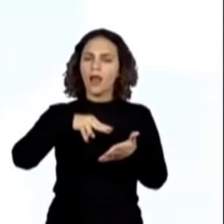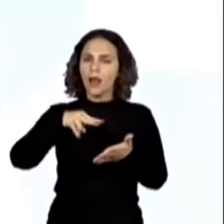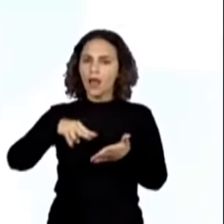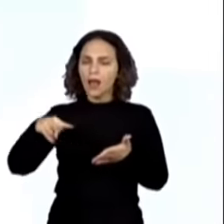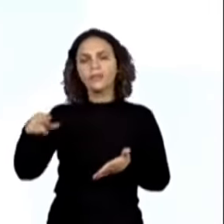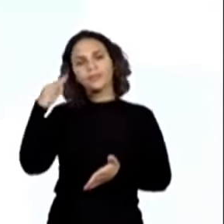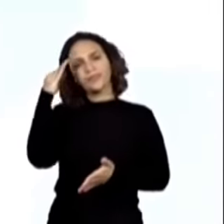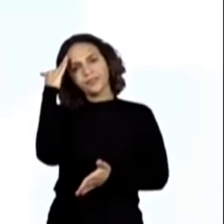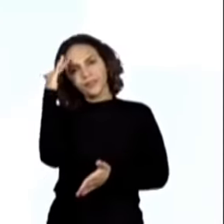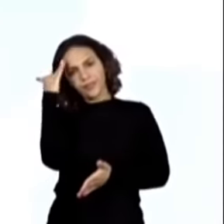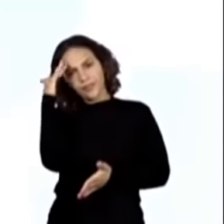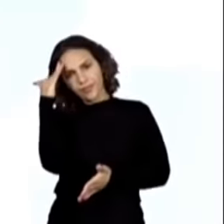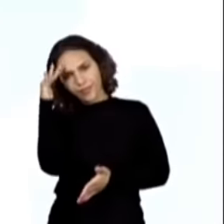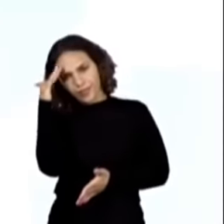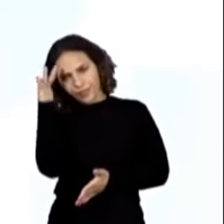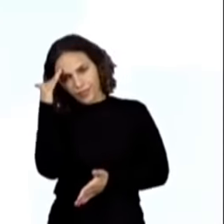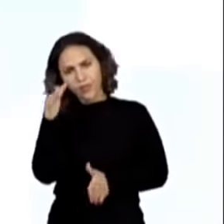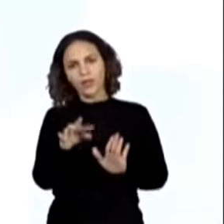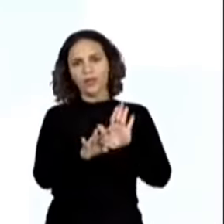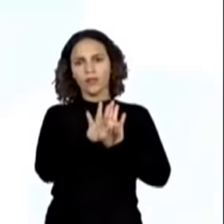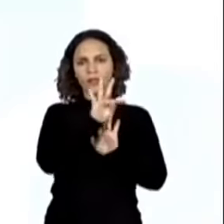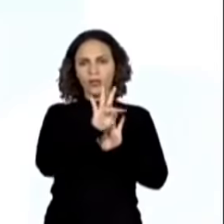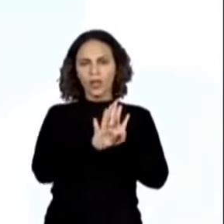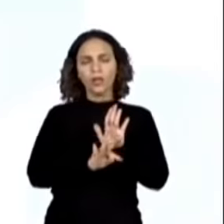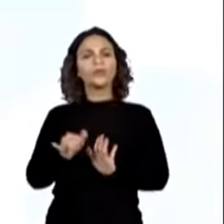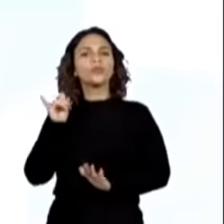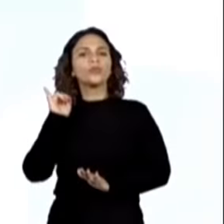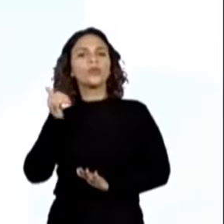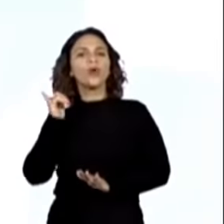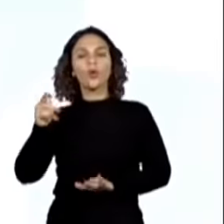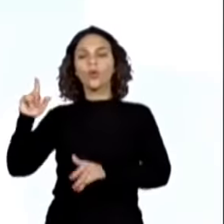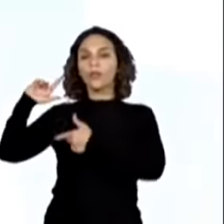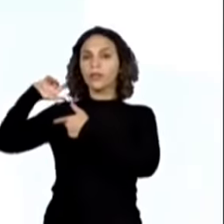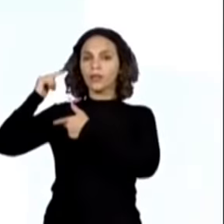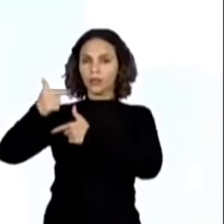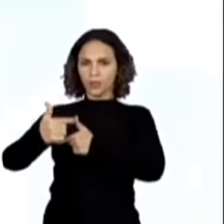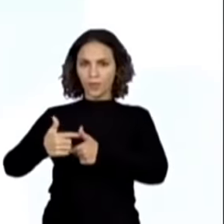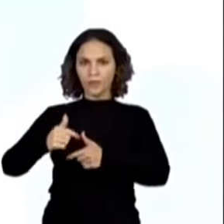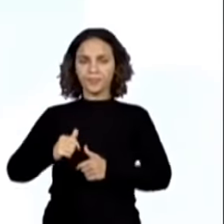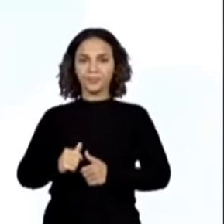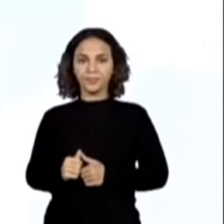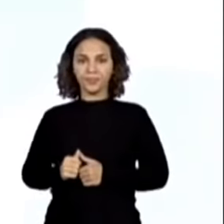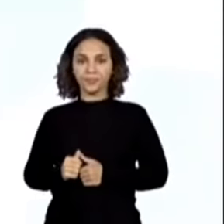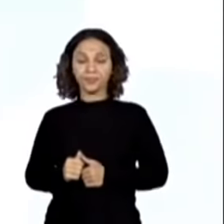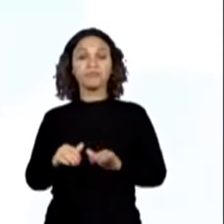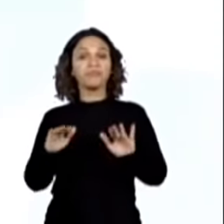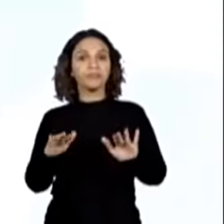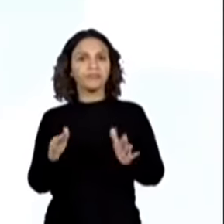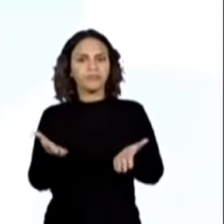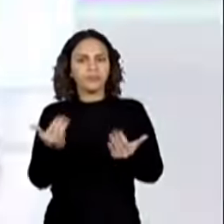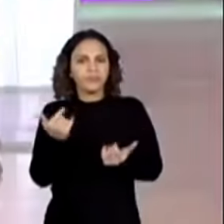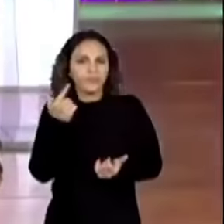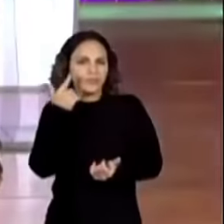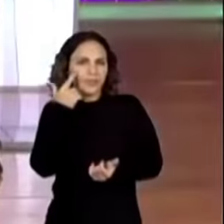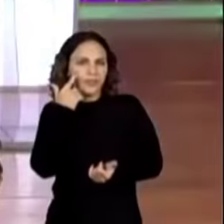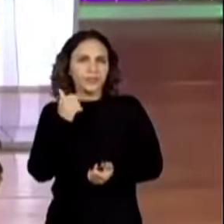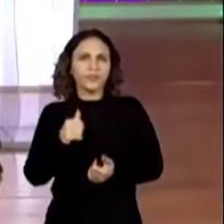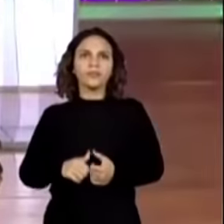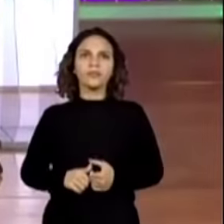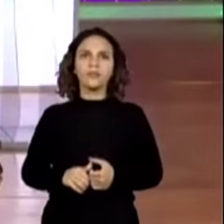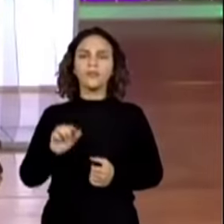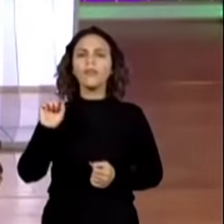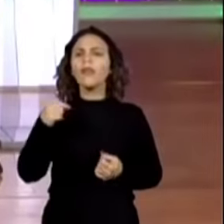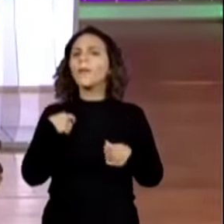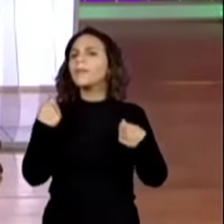compreensão dos nossos contos tradicionais. E vamos ver o seguinte. O que eu